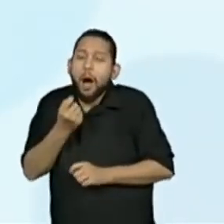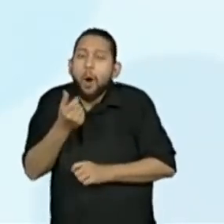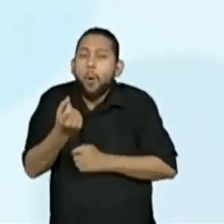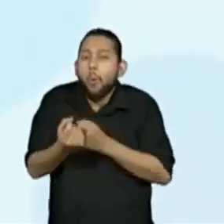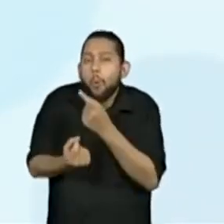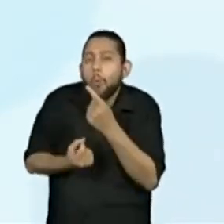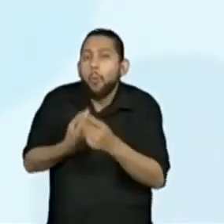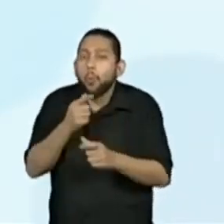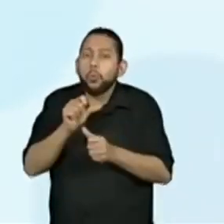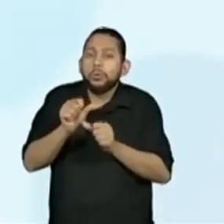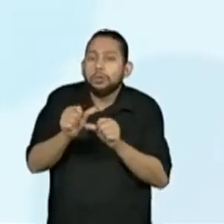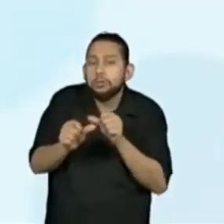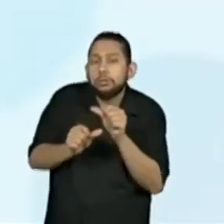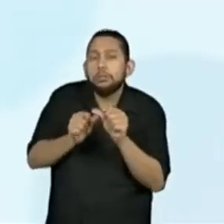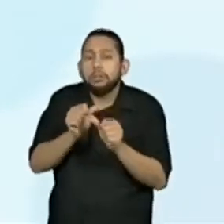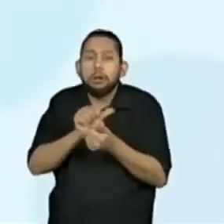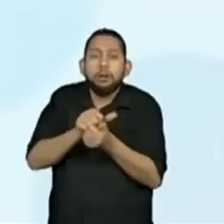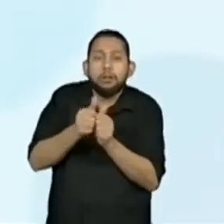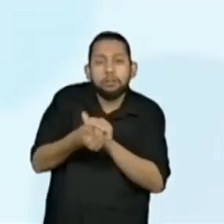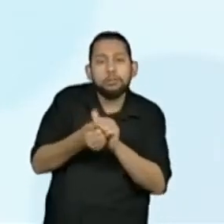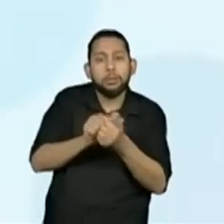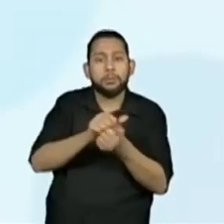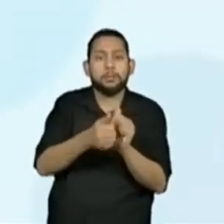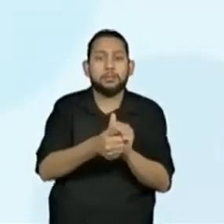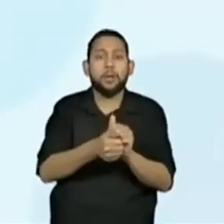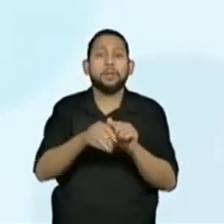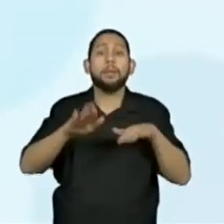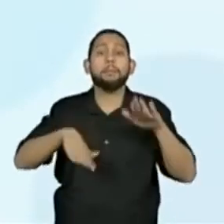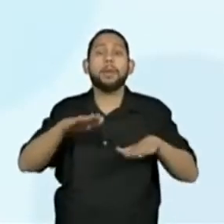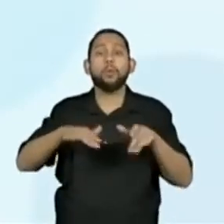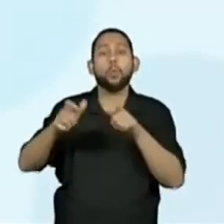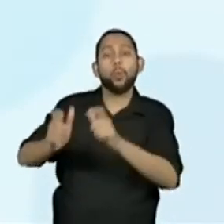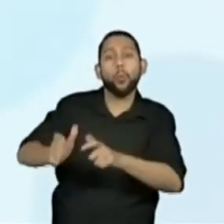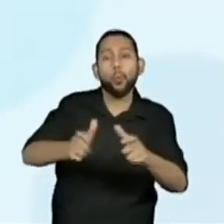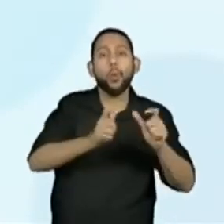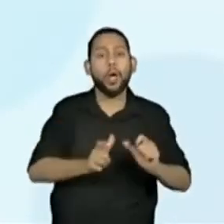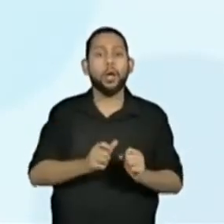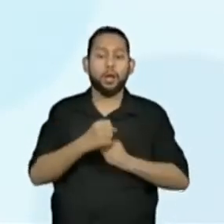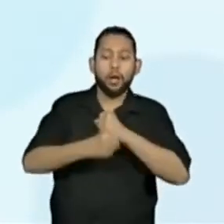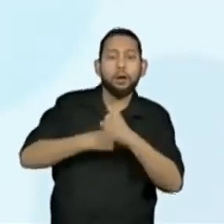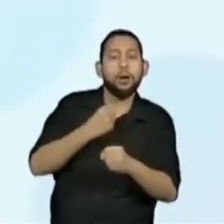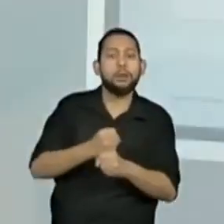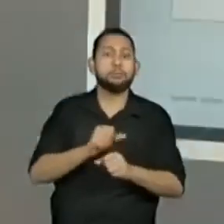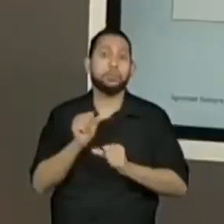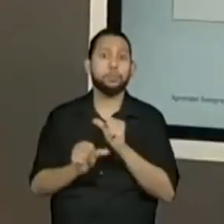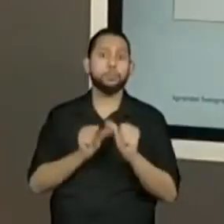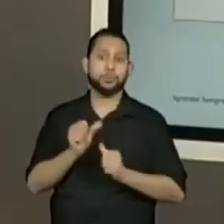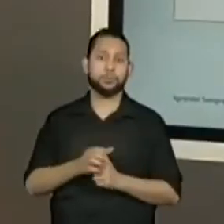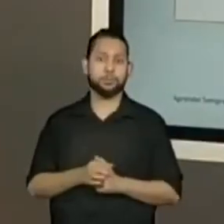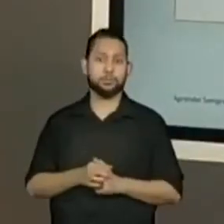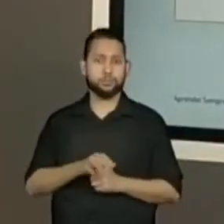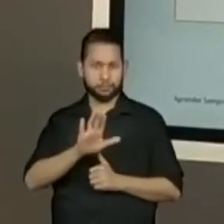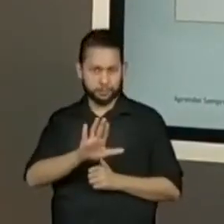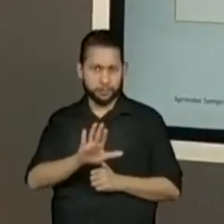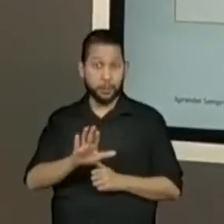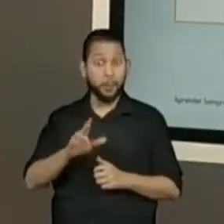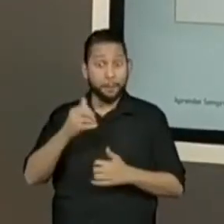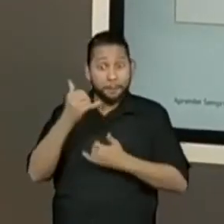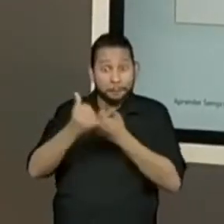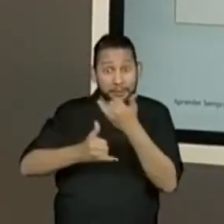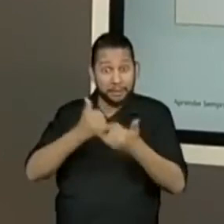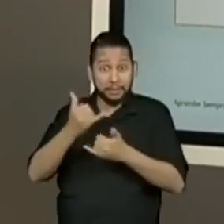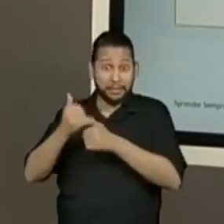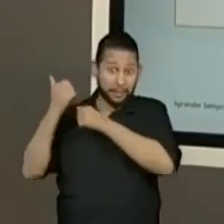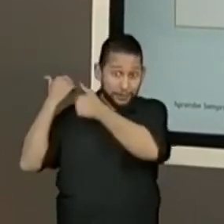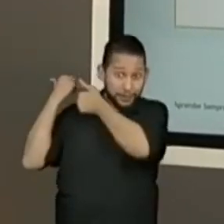região ou época. Ficou claro o que é a brincadeira tradicional? Hã? Brincadeiras tradicionais